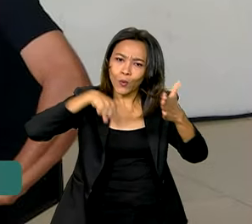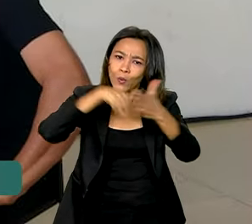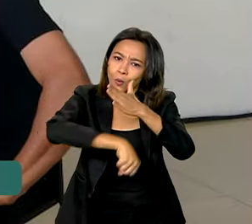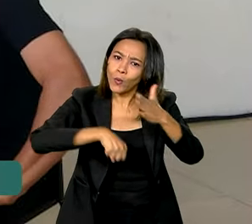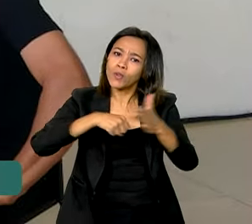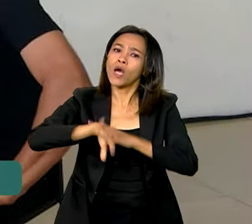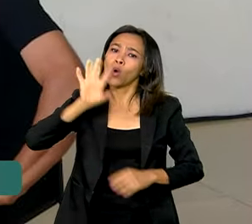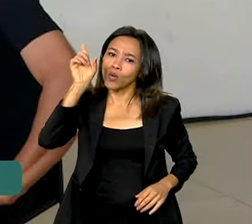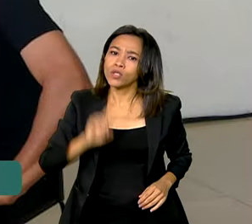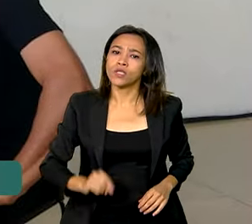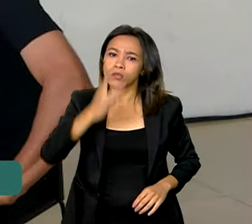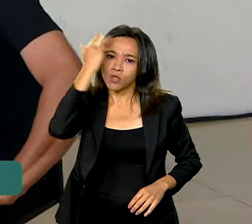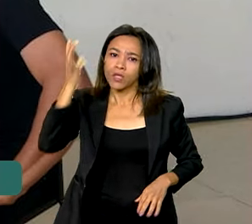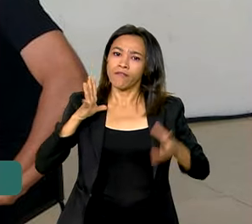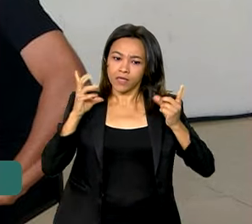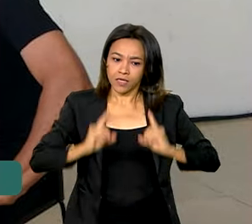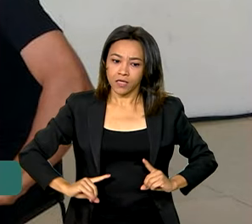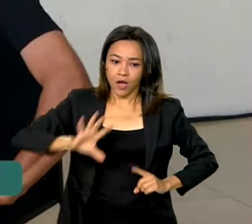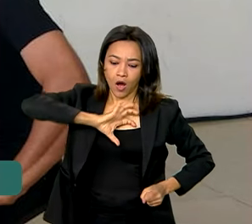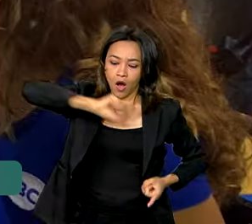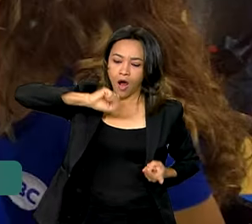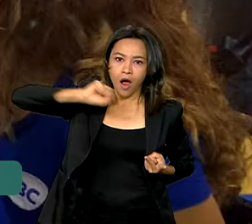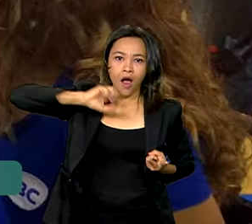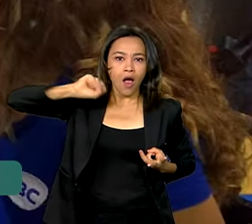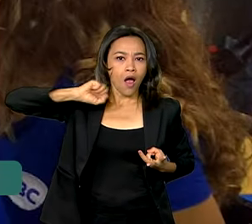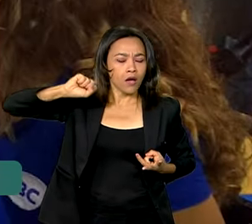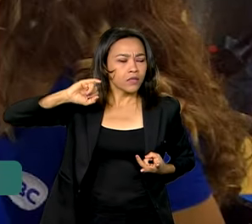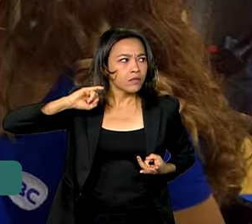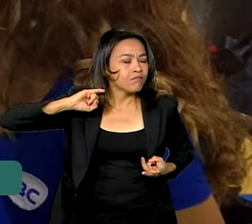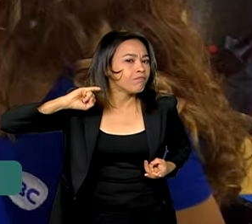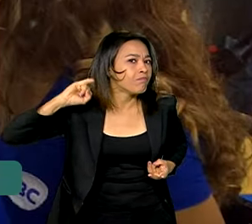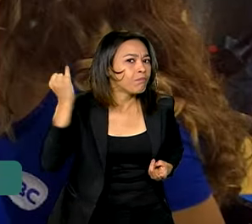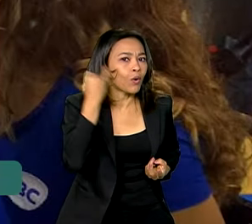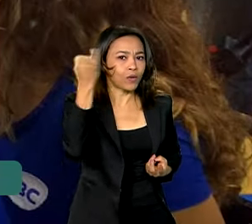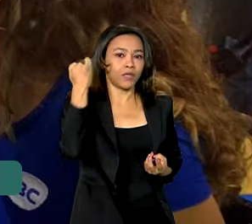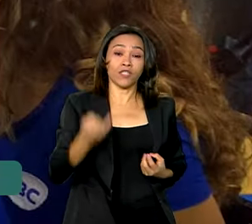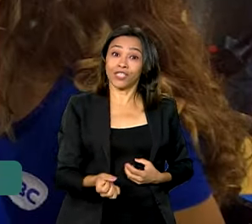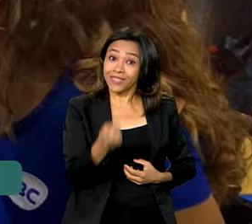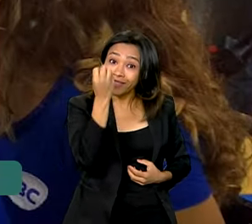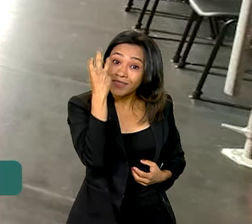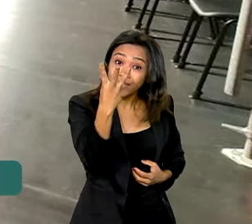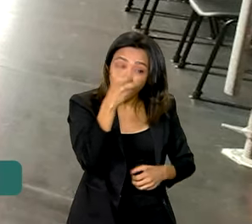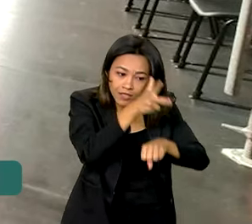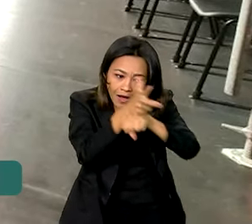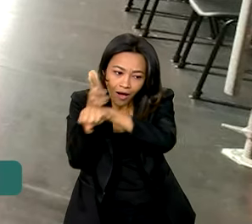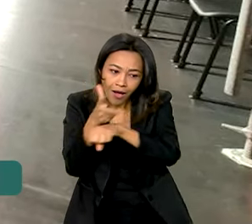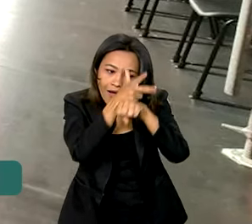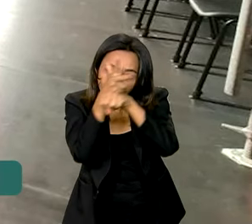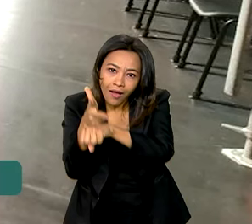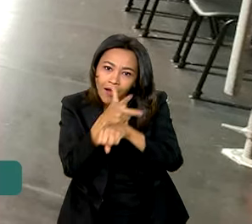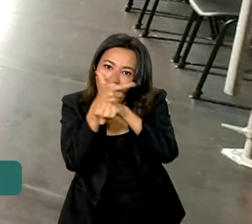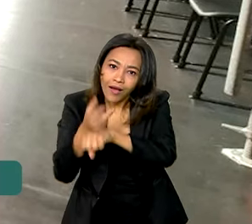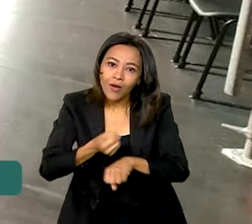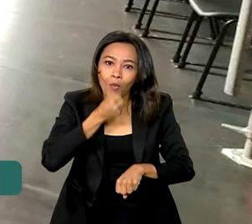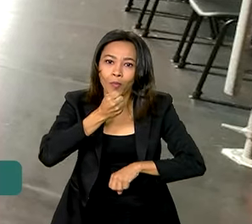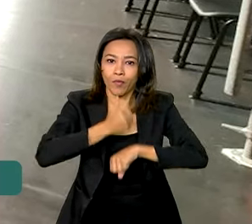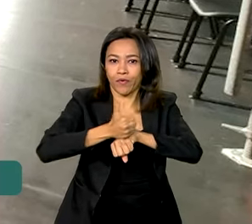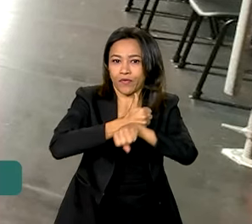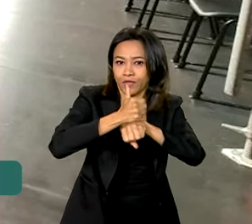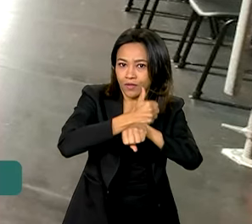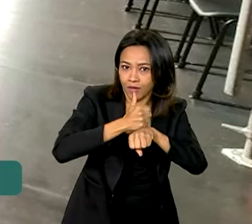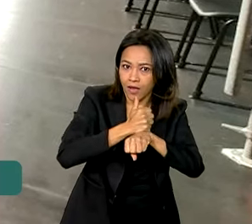pessoas com deficiência, ela já conquistou títulos importantes e cobriu três Paralimpíadas como repórter. Atenas 2004,